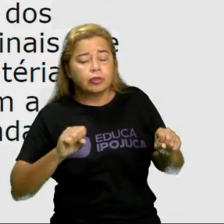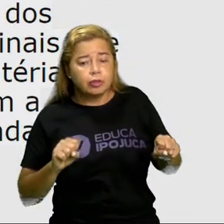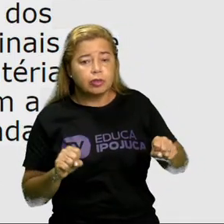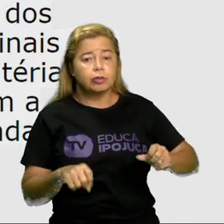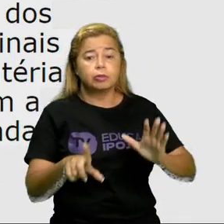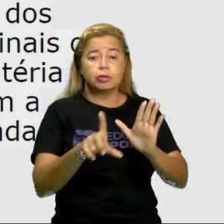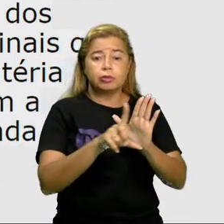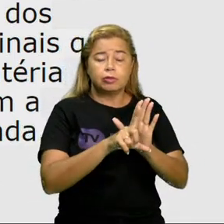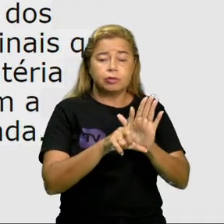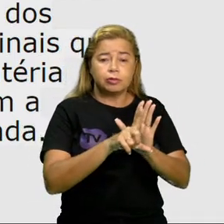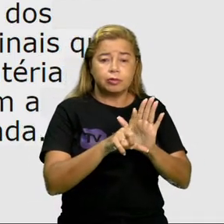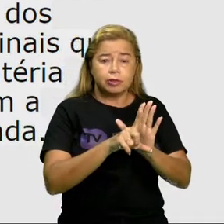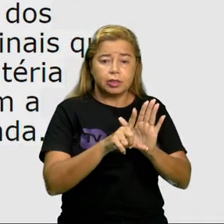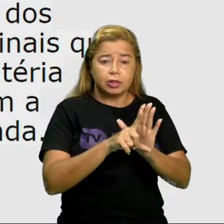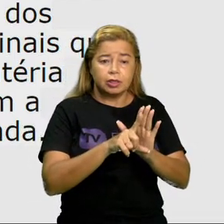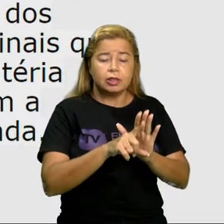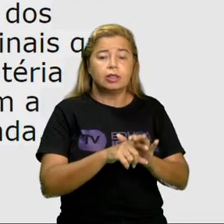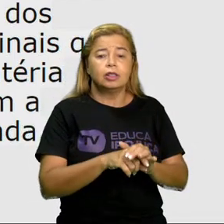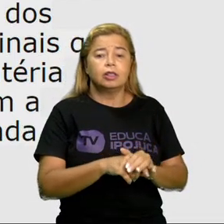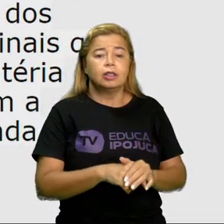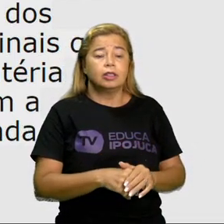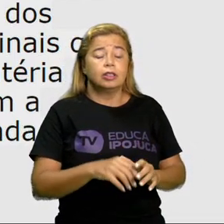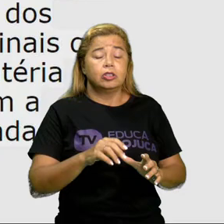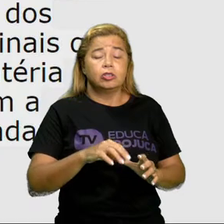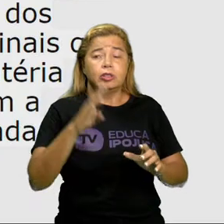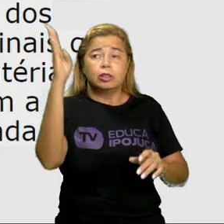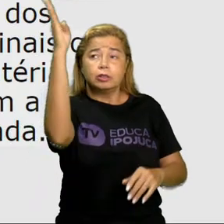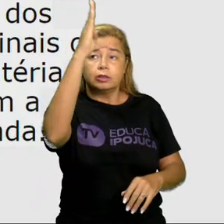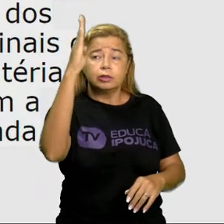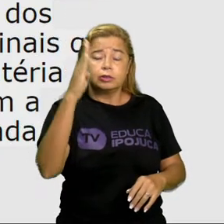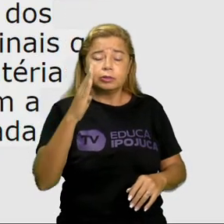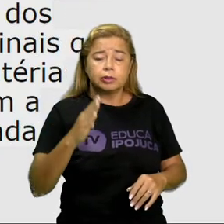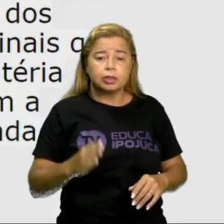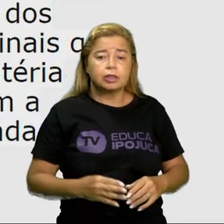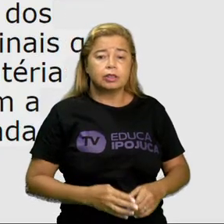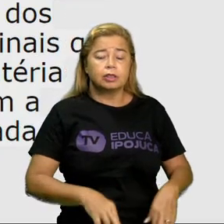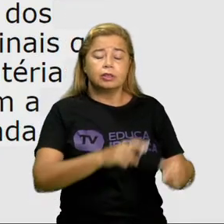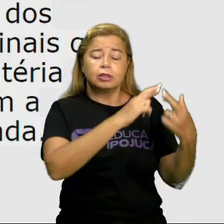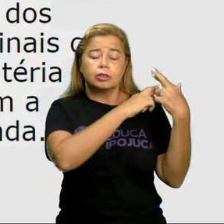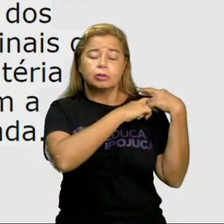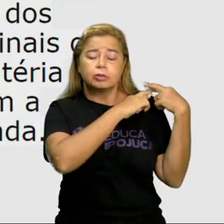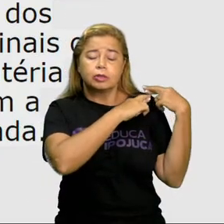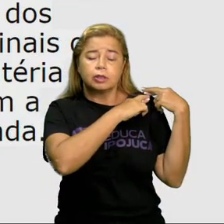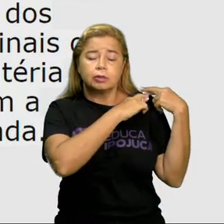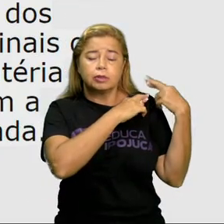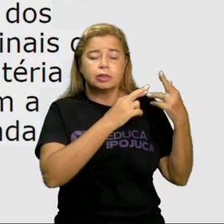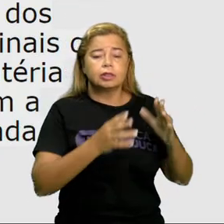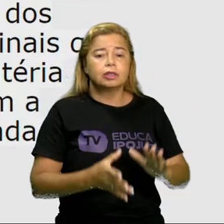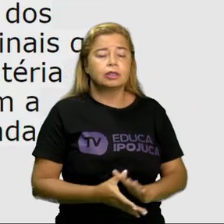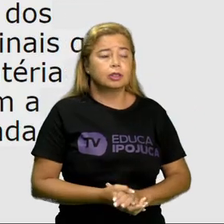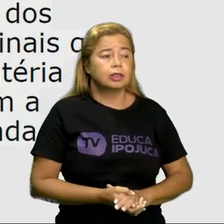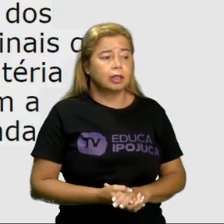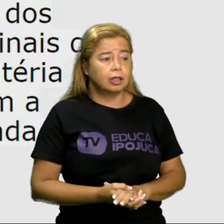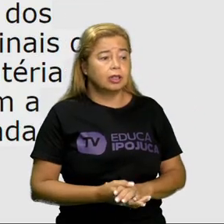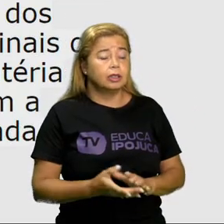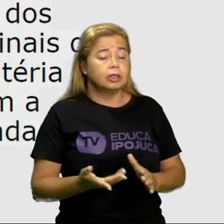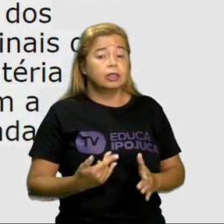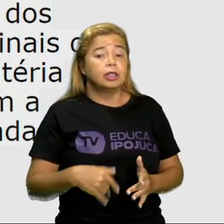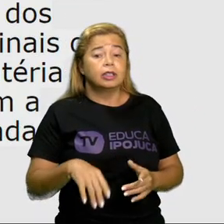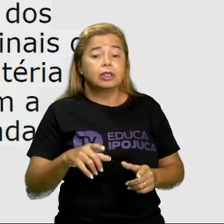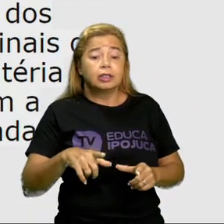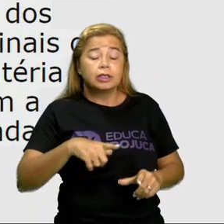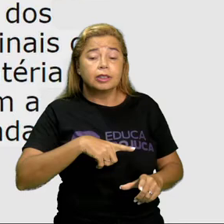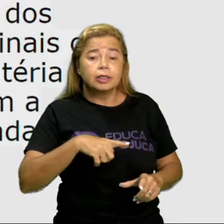de leis federais em todo o Brasil e sua responsabilidade e função definitiva dos casos